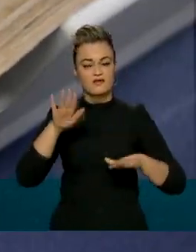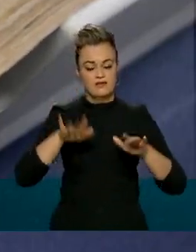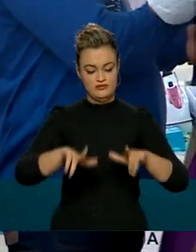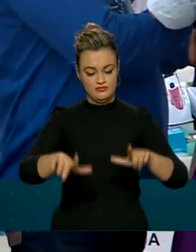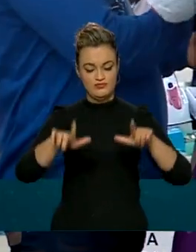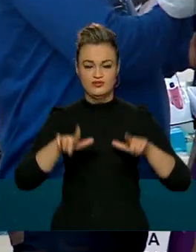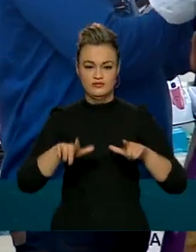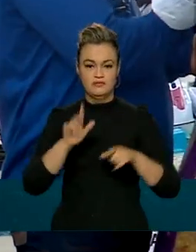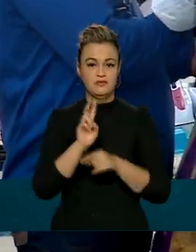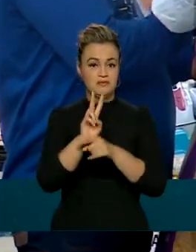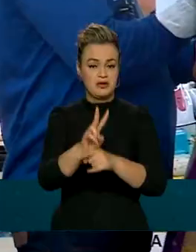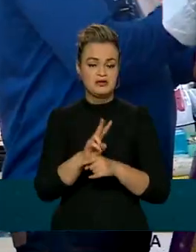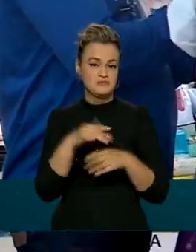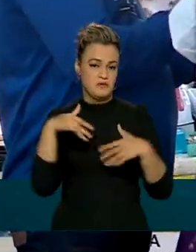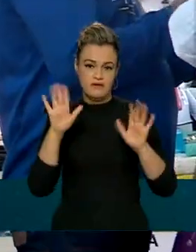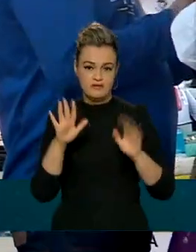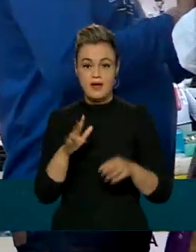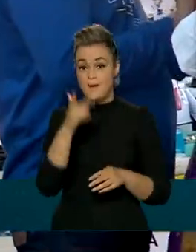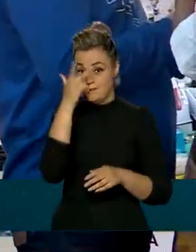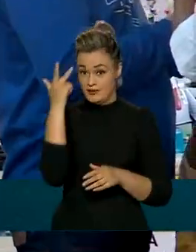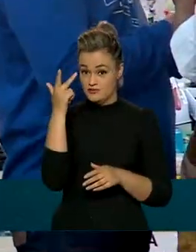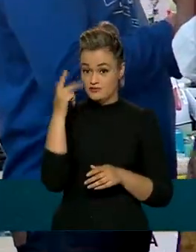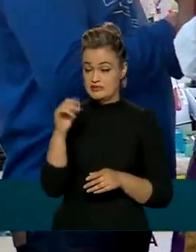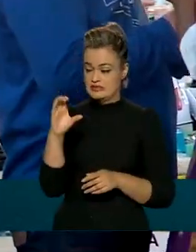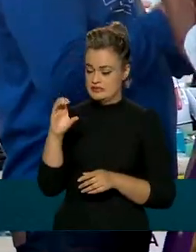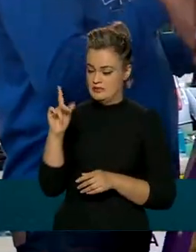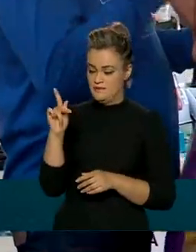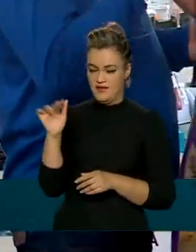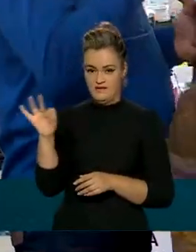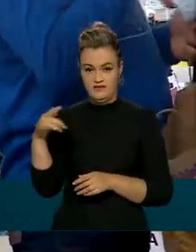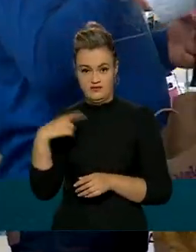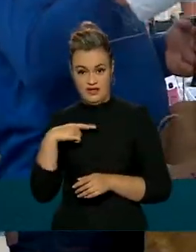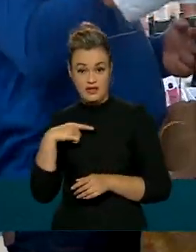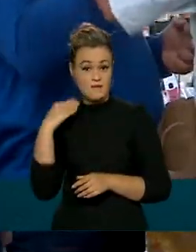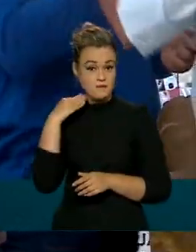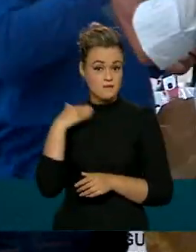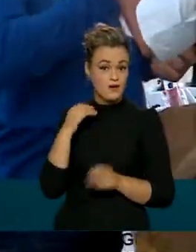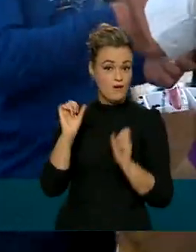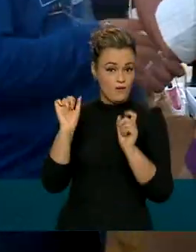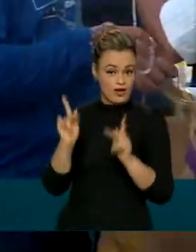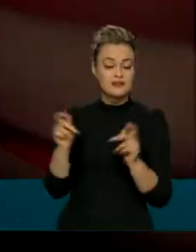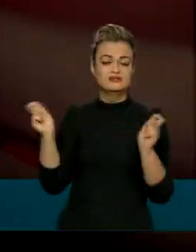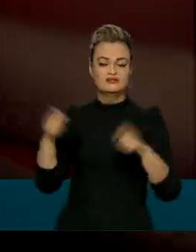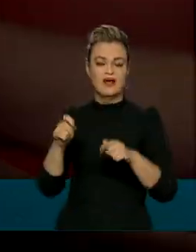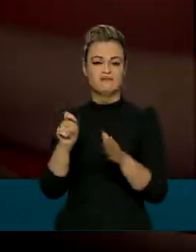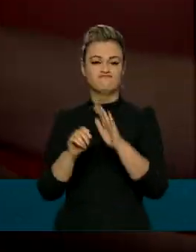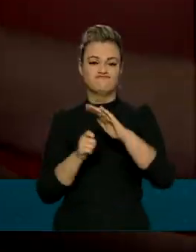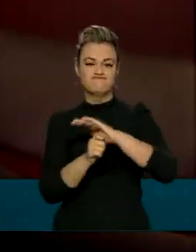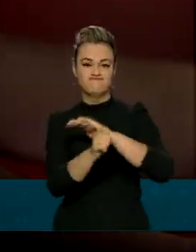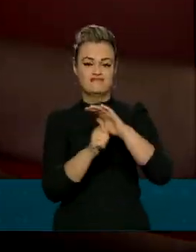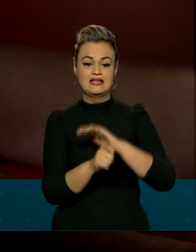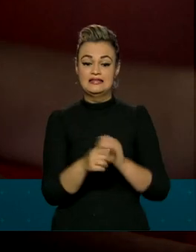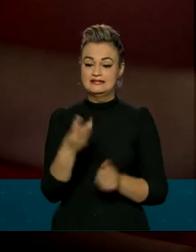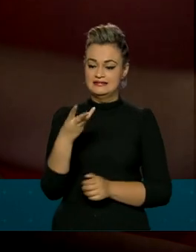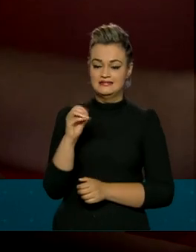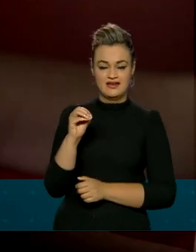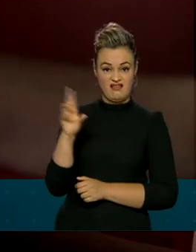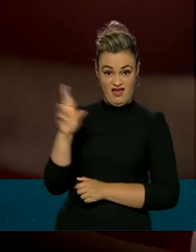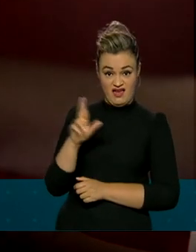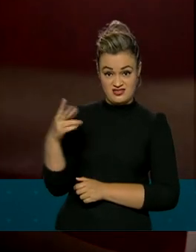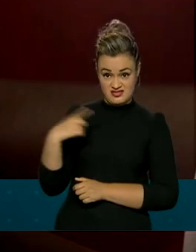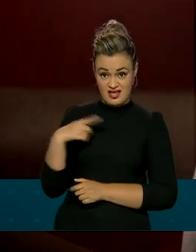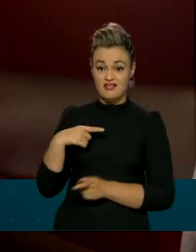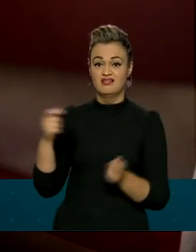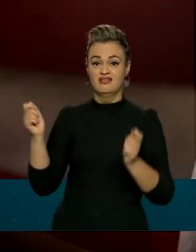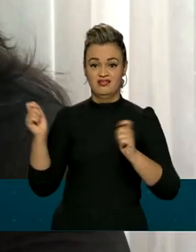título comprado. Qualquer pessoa que possua CPF e uma conta bancária pode investir. Com R$ 30,00, já é possível